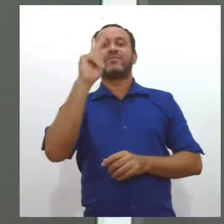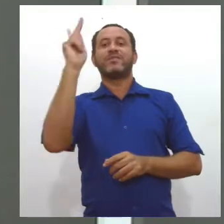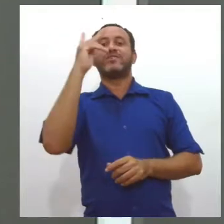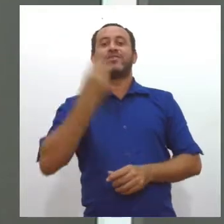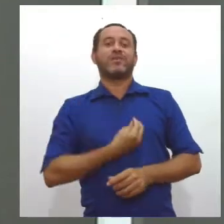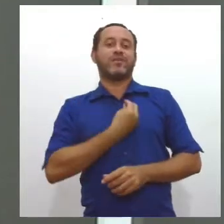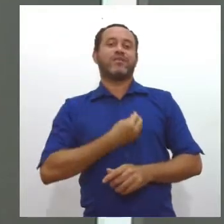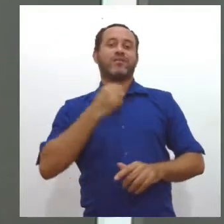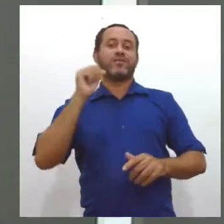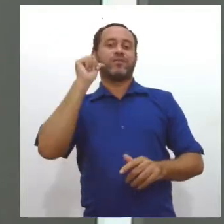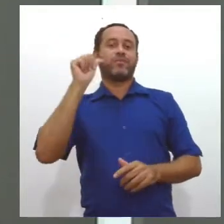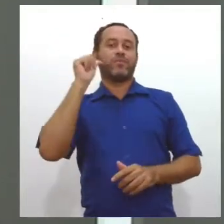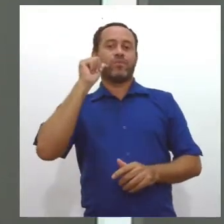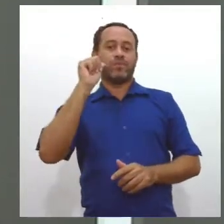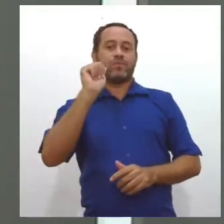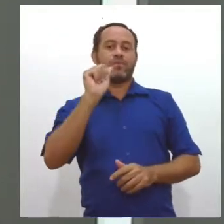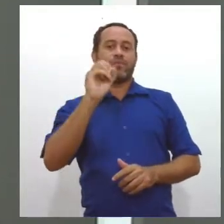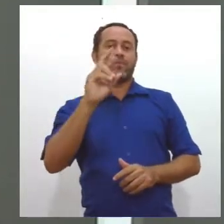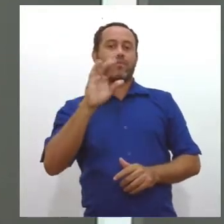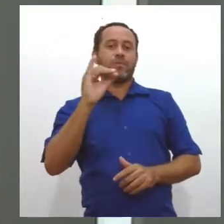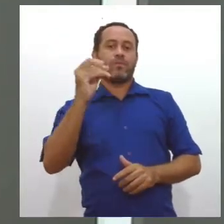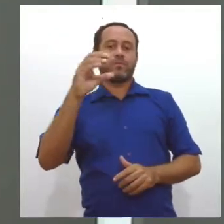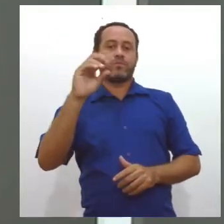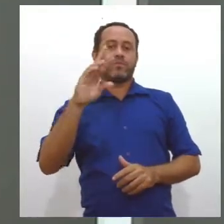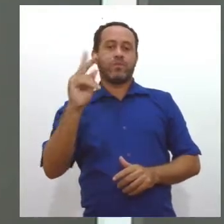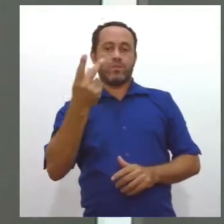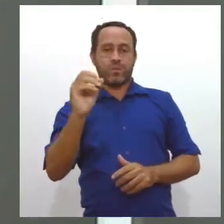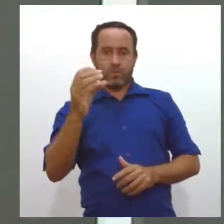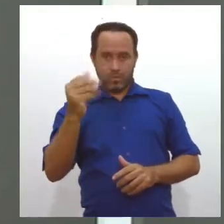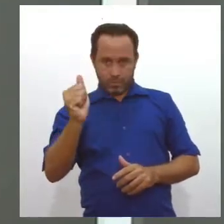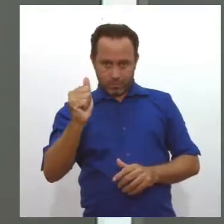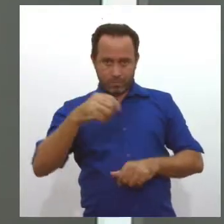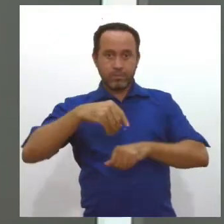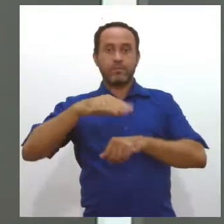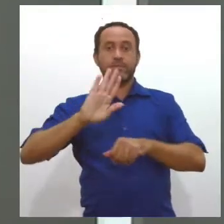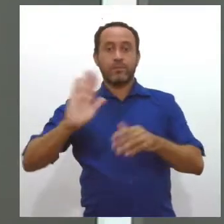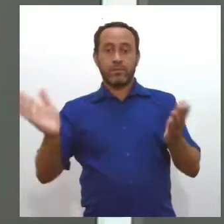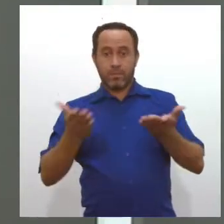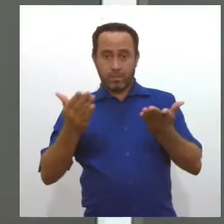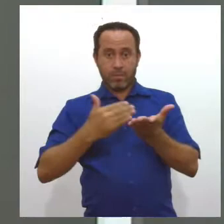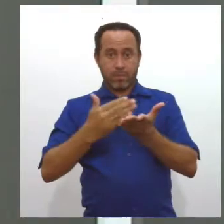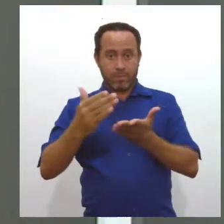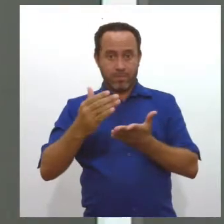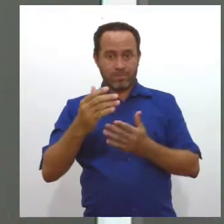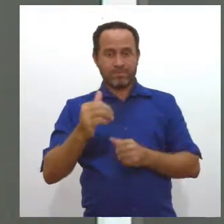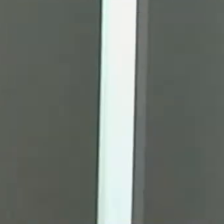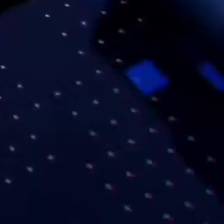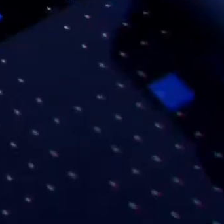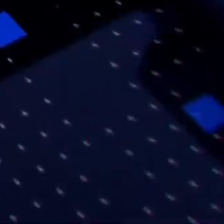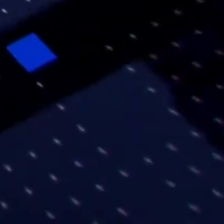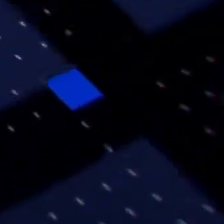e obra do artista Horácio Hora. Esses e outros assuntos você acompanha agora. Fique com a gente.